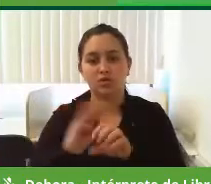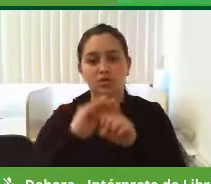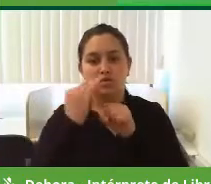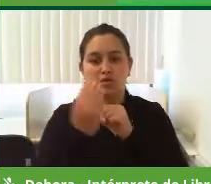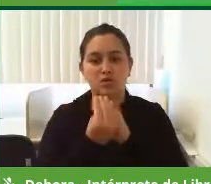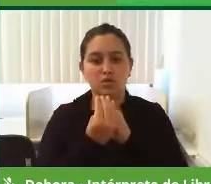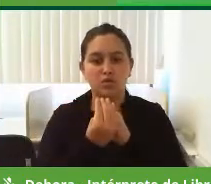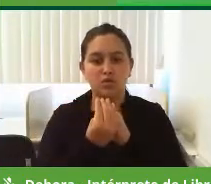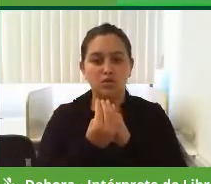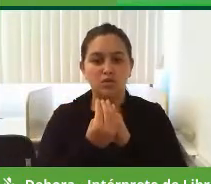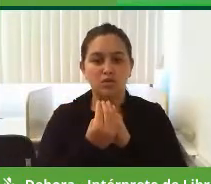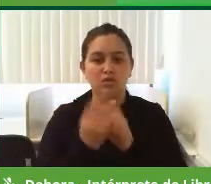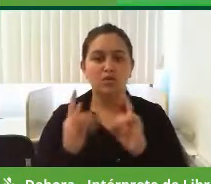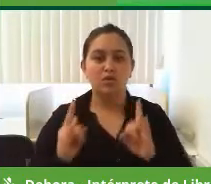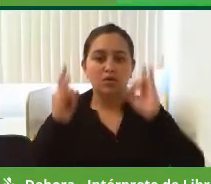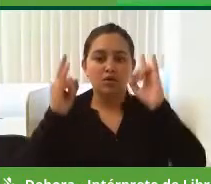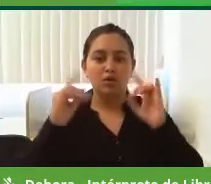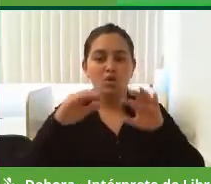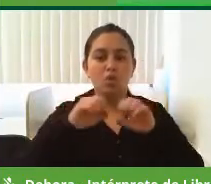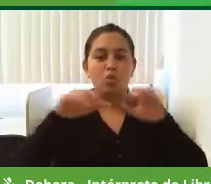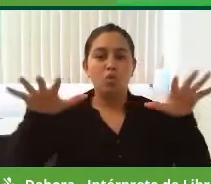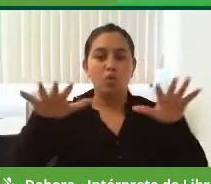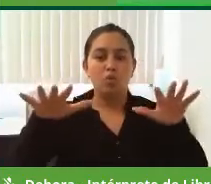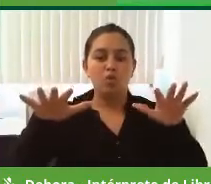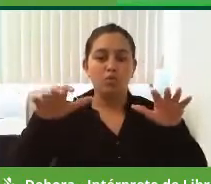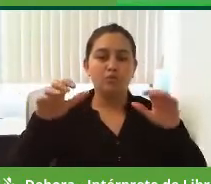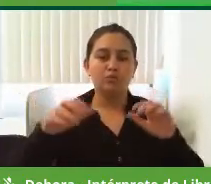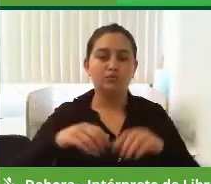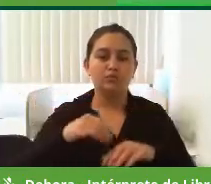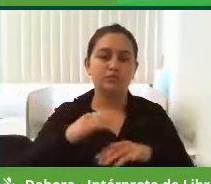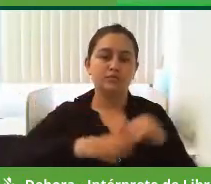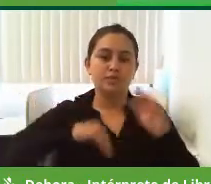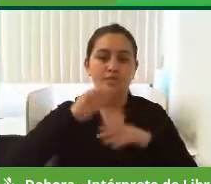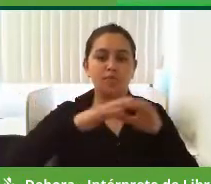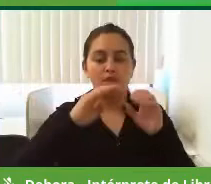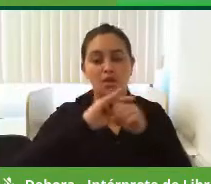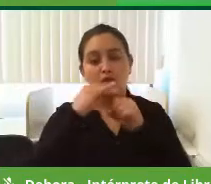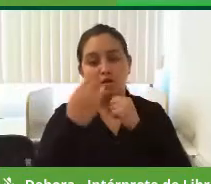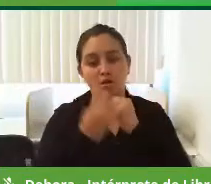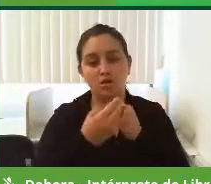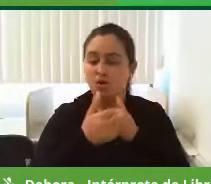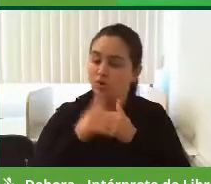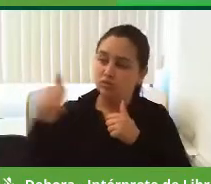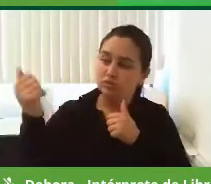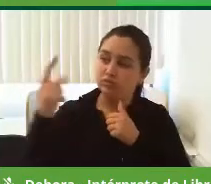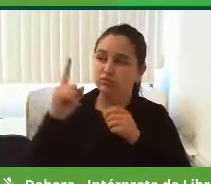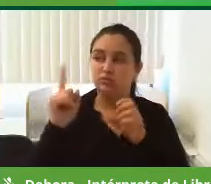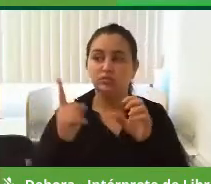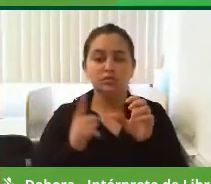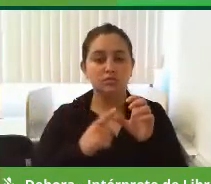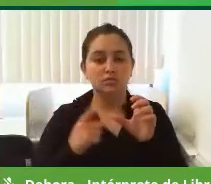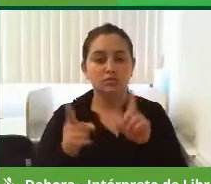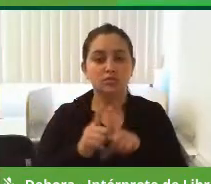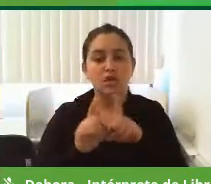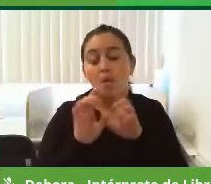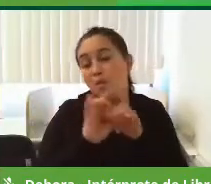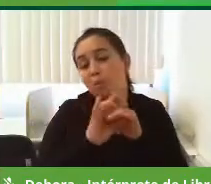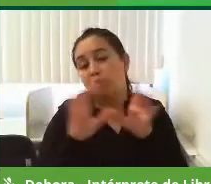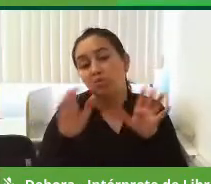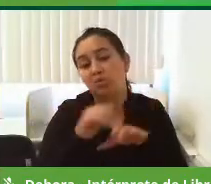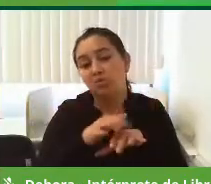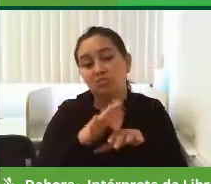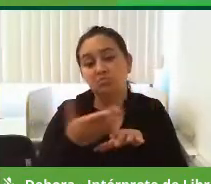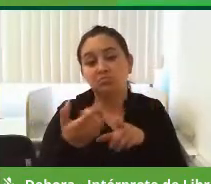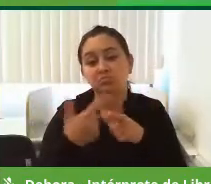os prédios públicos. Primeiro, desenvolve o bairro, você destranca a cidade, a cidade fica mais livre, porque